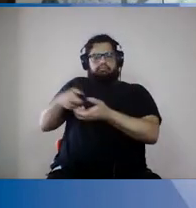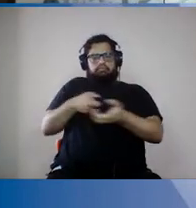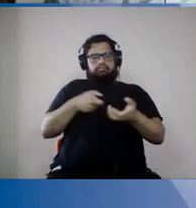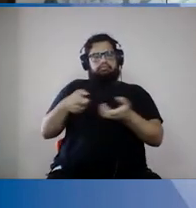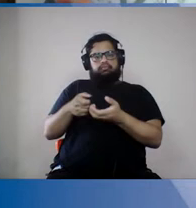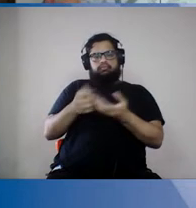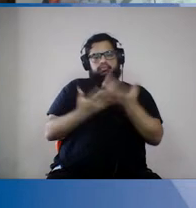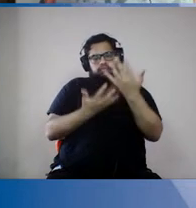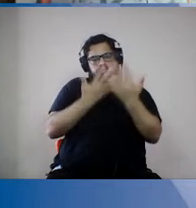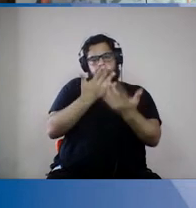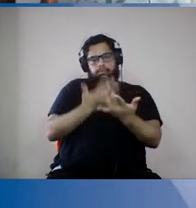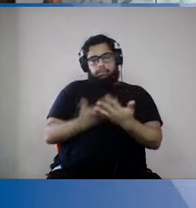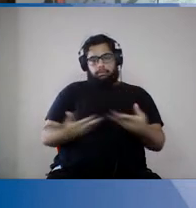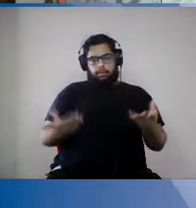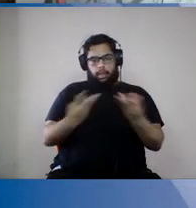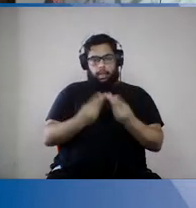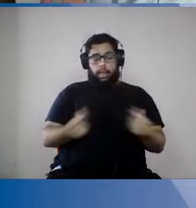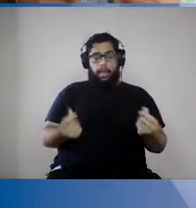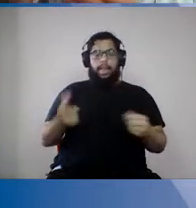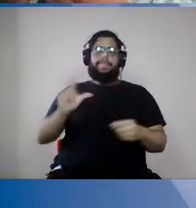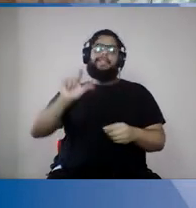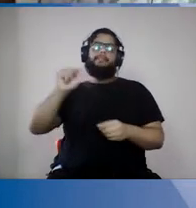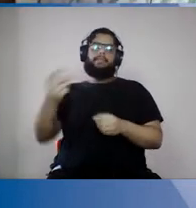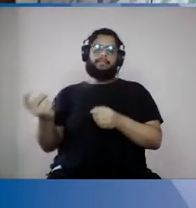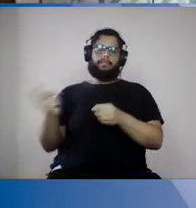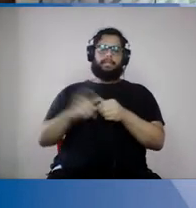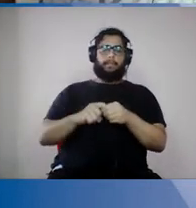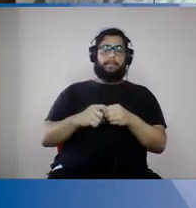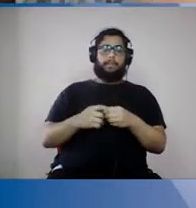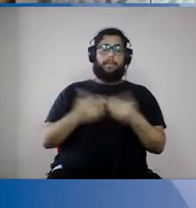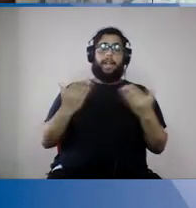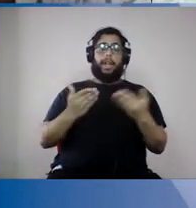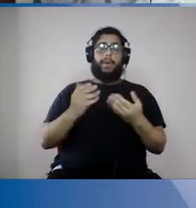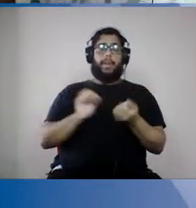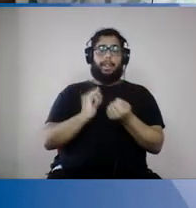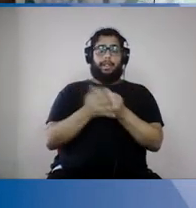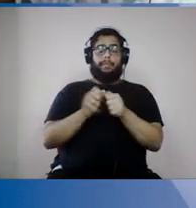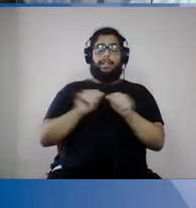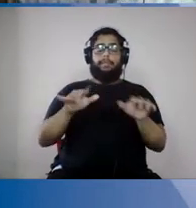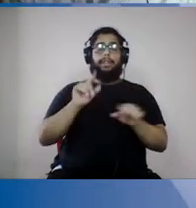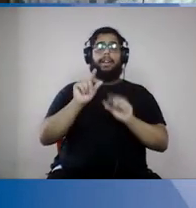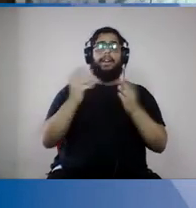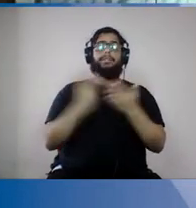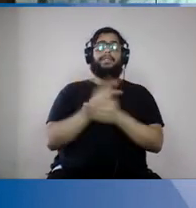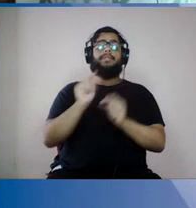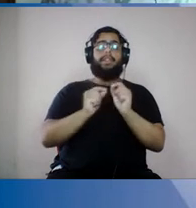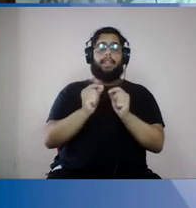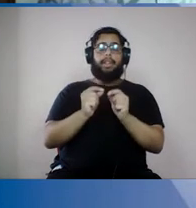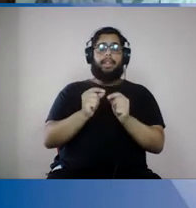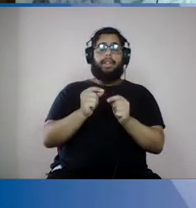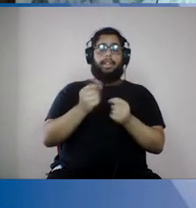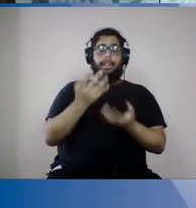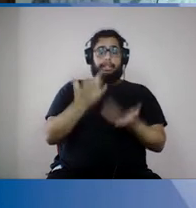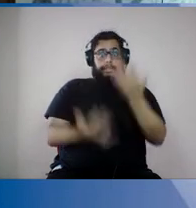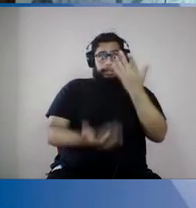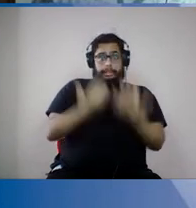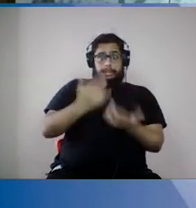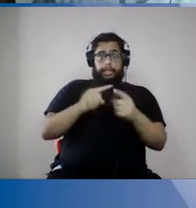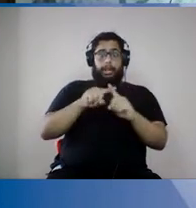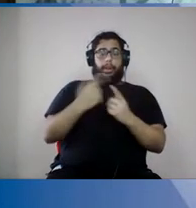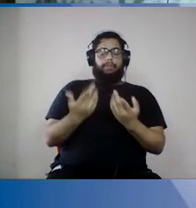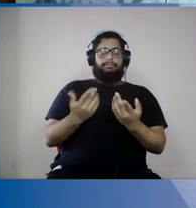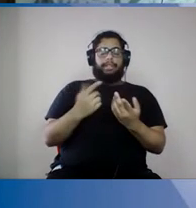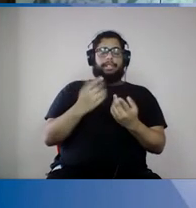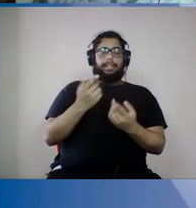escritório. E hoje, o que nós estamos fazendo? O escritório está pegando fogo e nós estamos falando em voltar sem falar em apagar o incêndio.